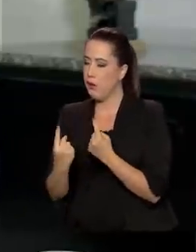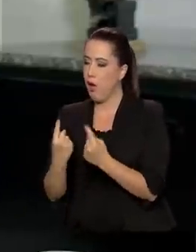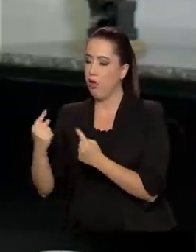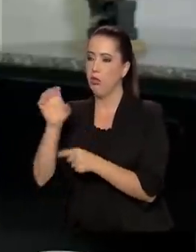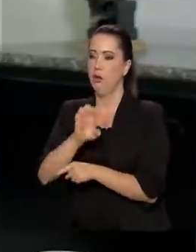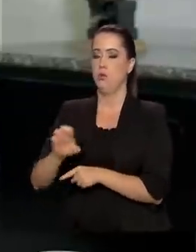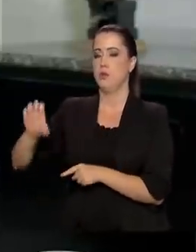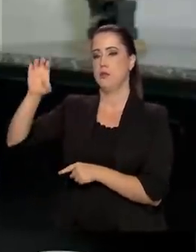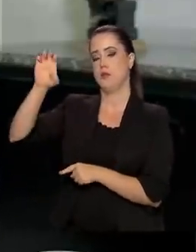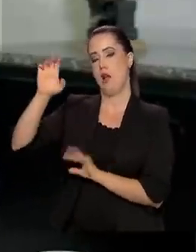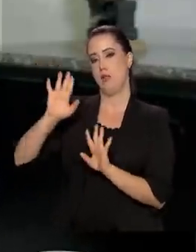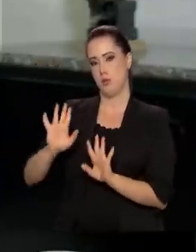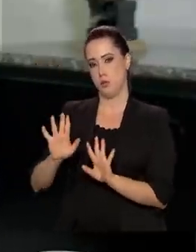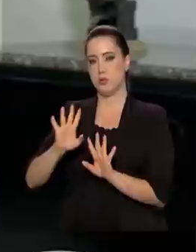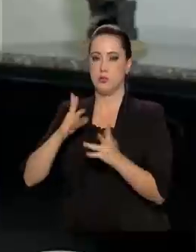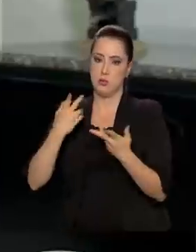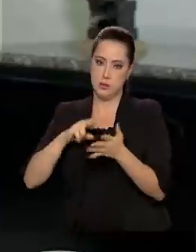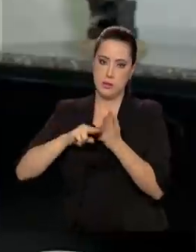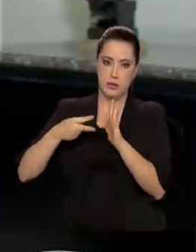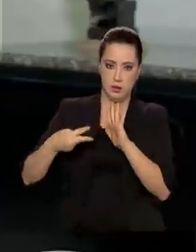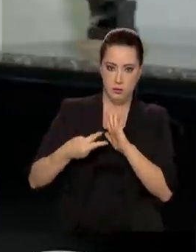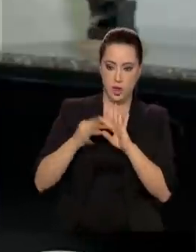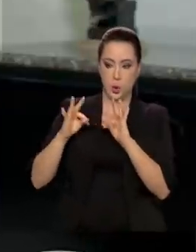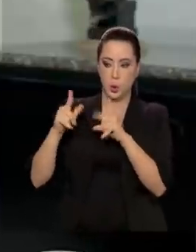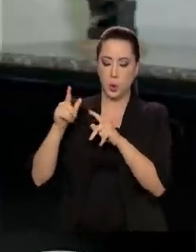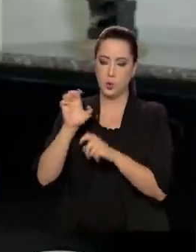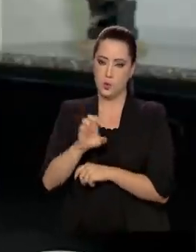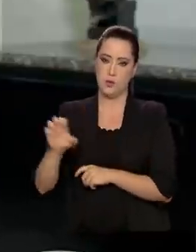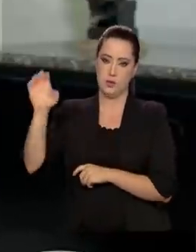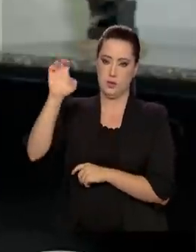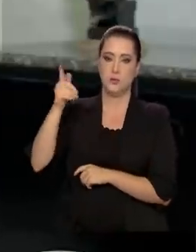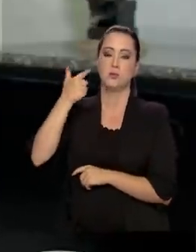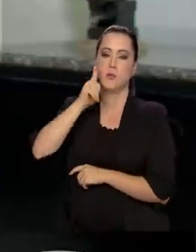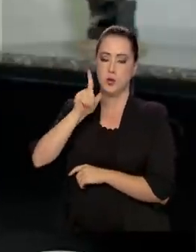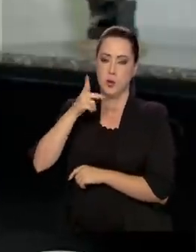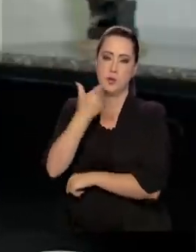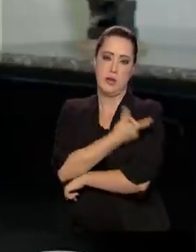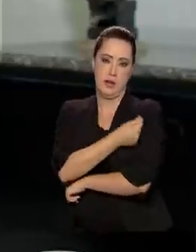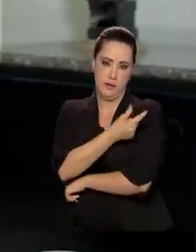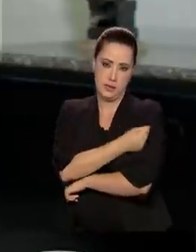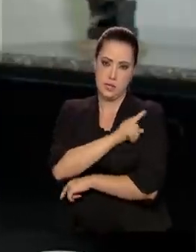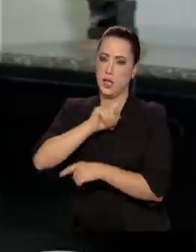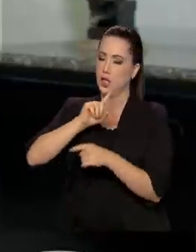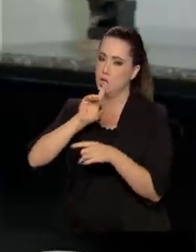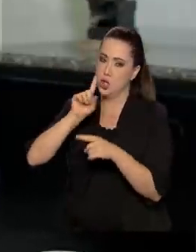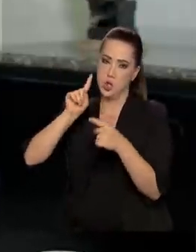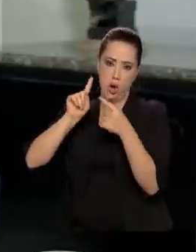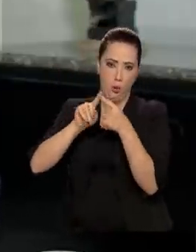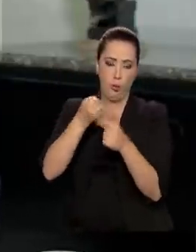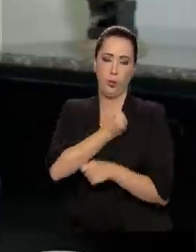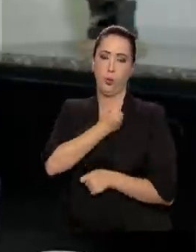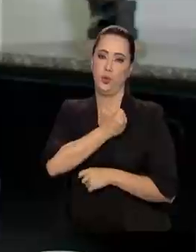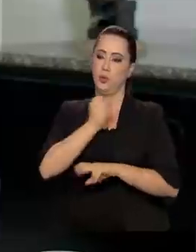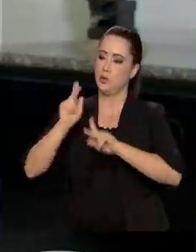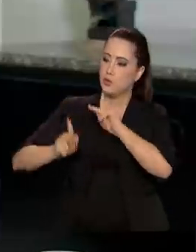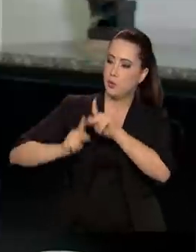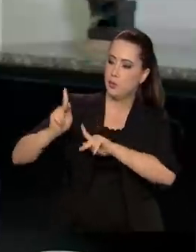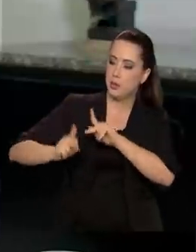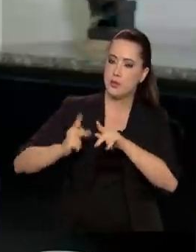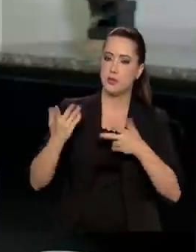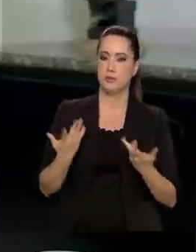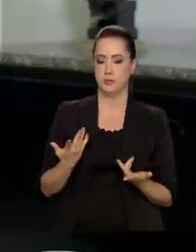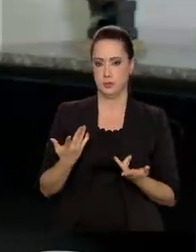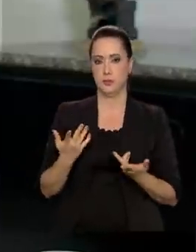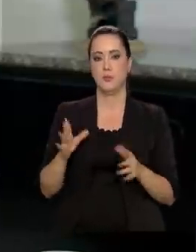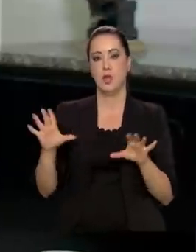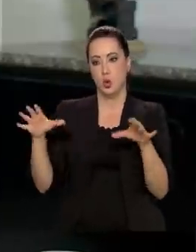todos os estados receberão a vacina simultaneamente, dentro da proporção de população, da proporção